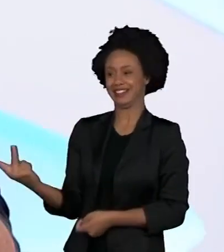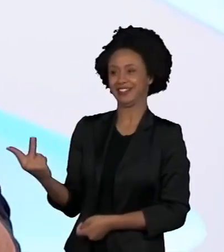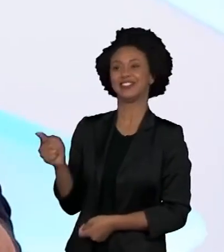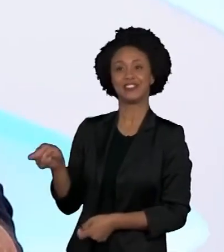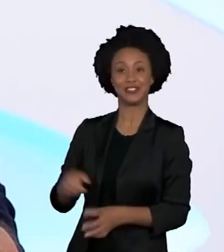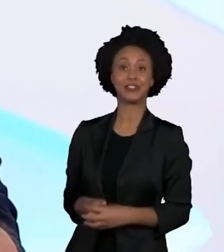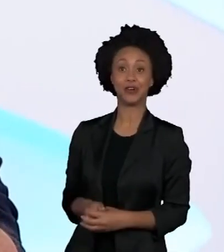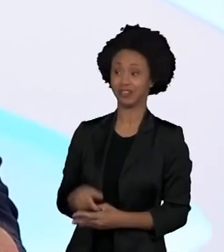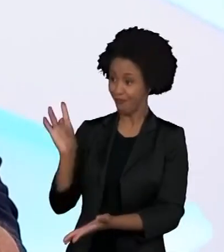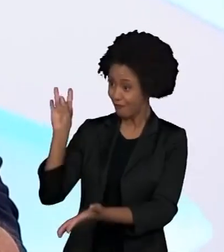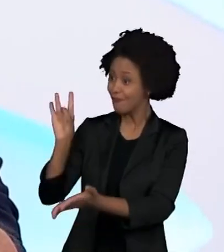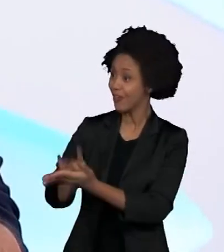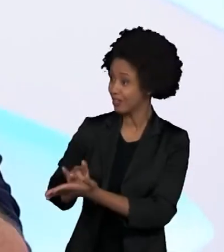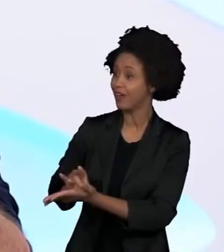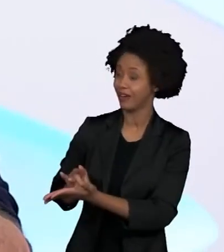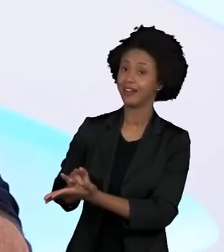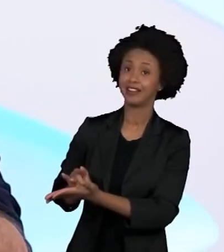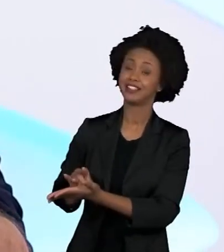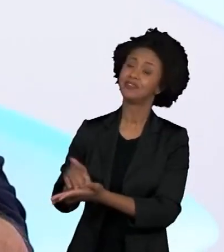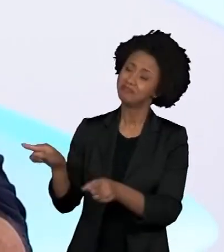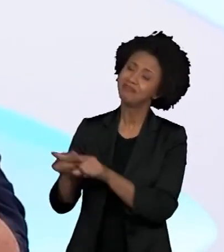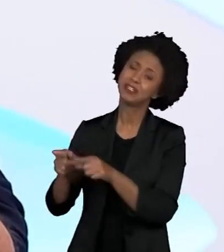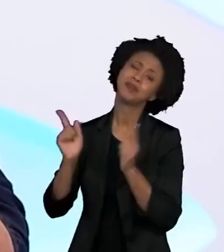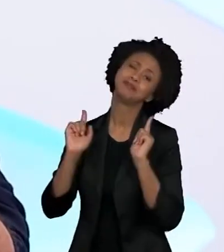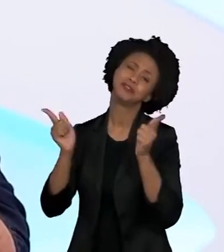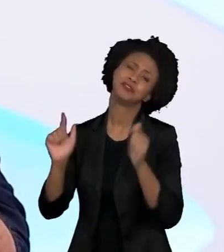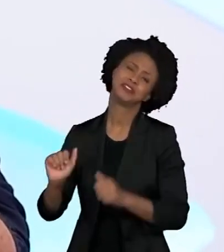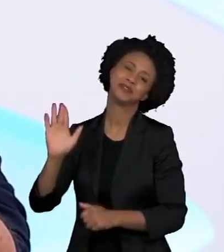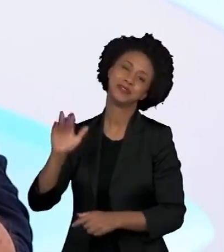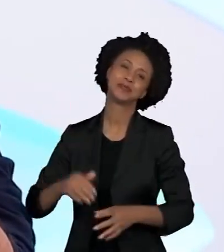mais verdadeiros como casal e mais divertidos como casal. casal é